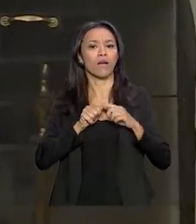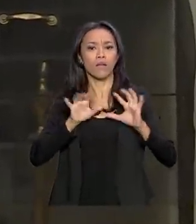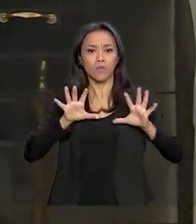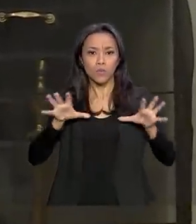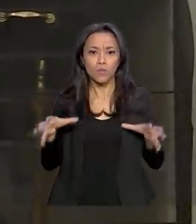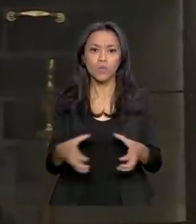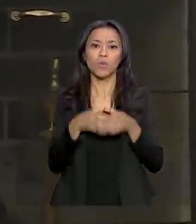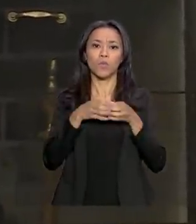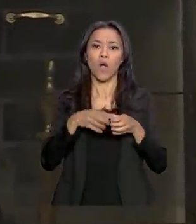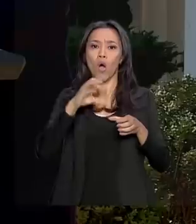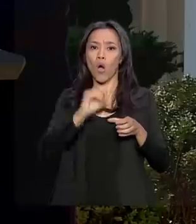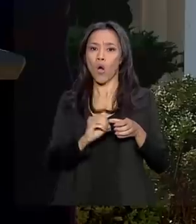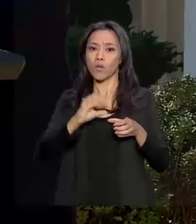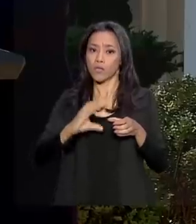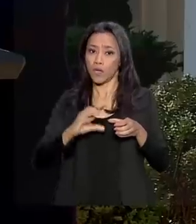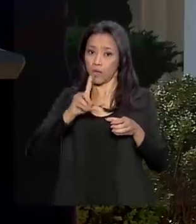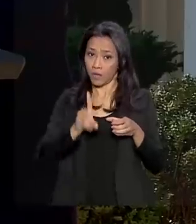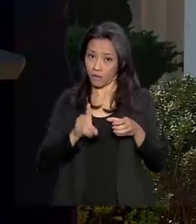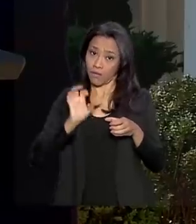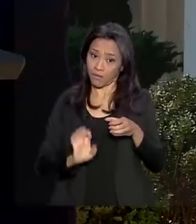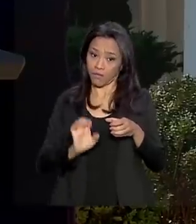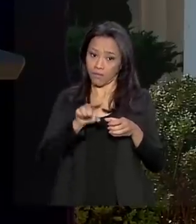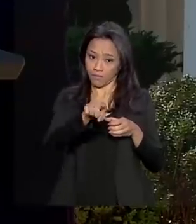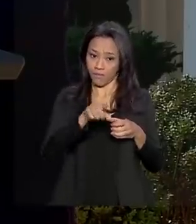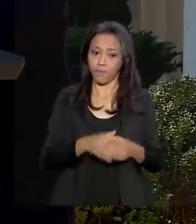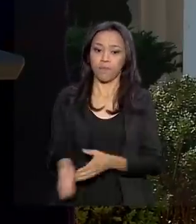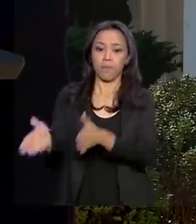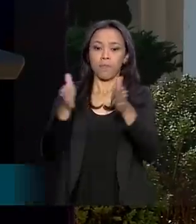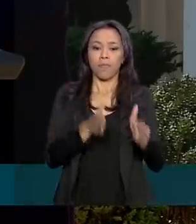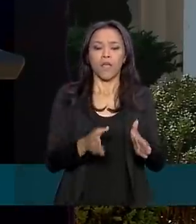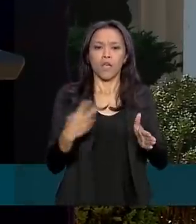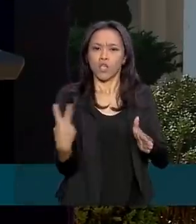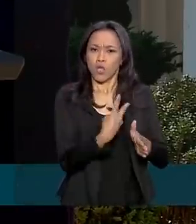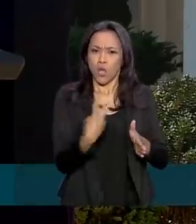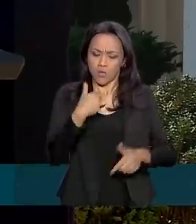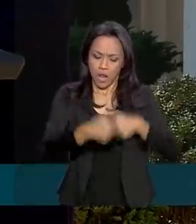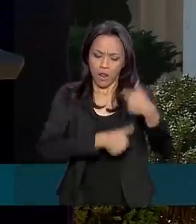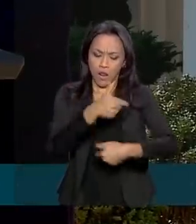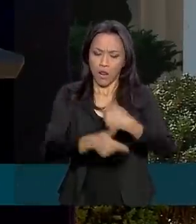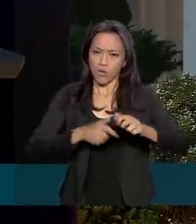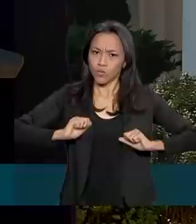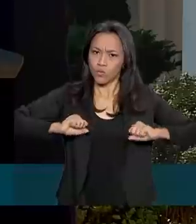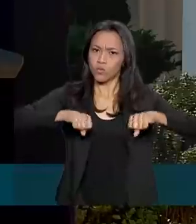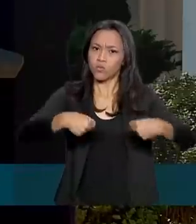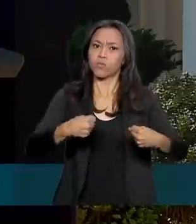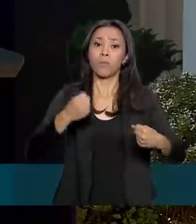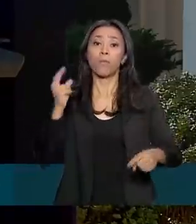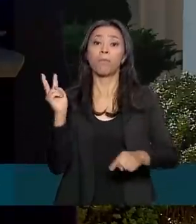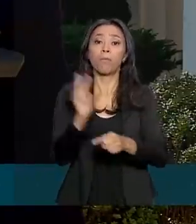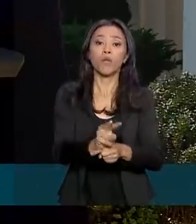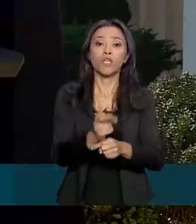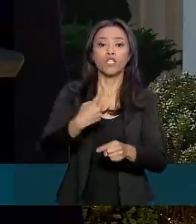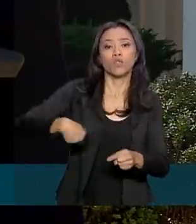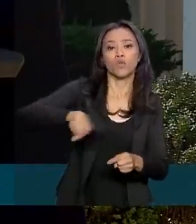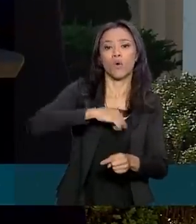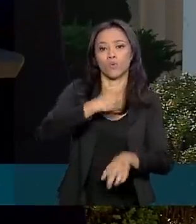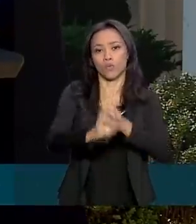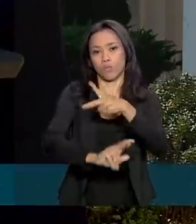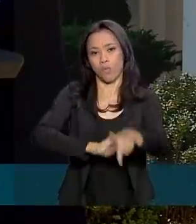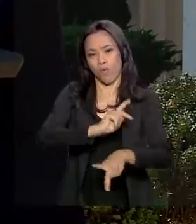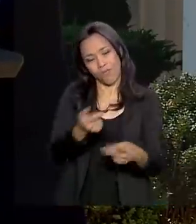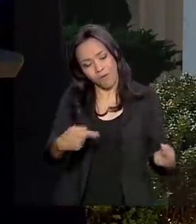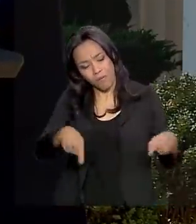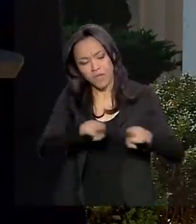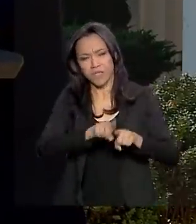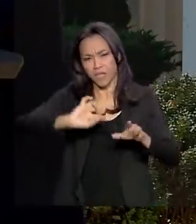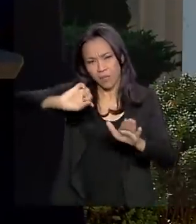Econômico, a OCDE. Nossas nações trabalham juntas para proteger os nossos povos. Esperamos ter uma parceria ainda mais